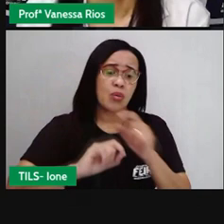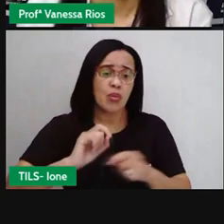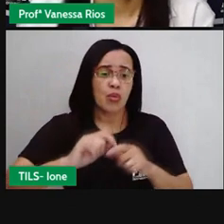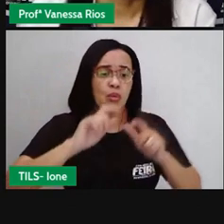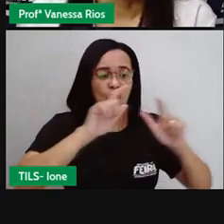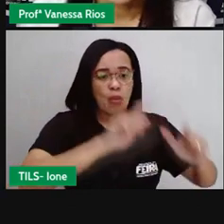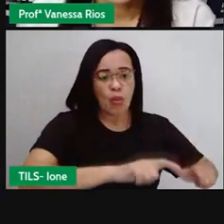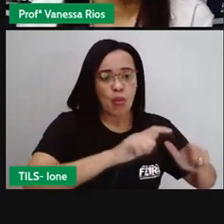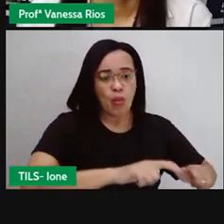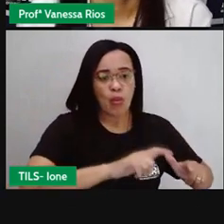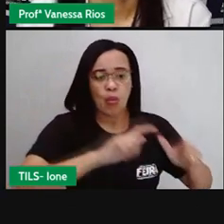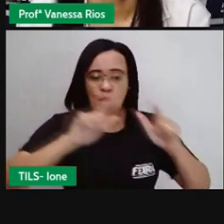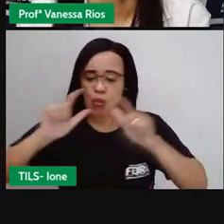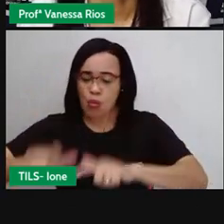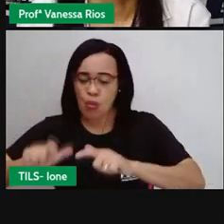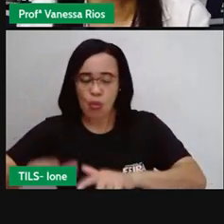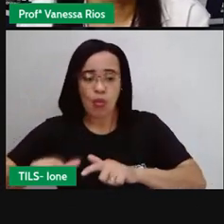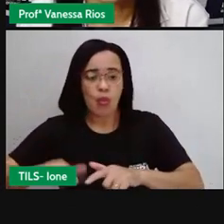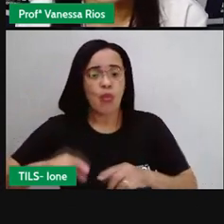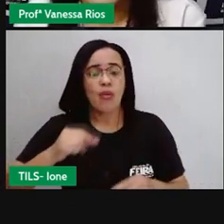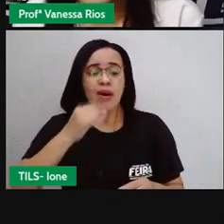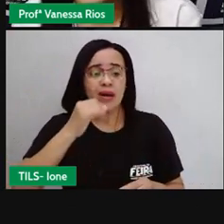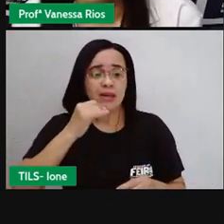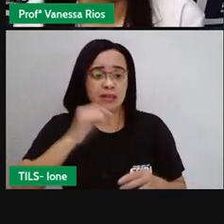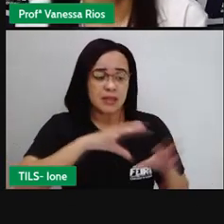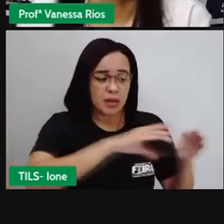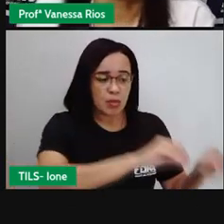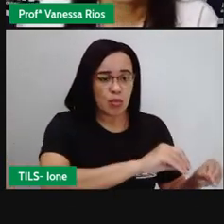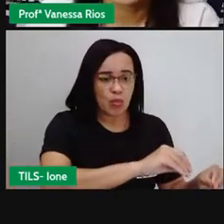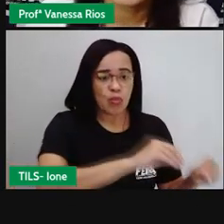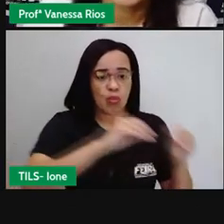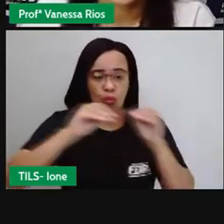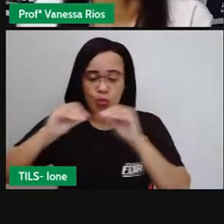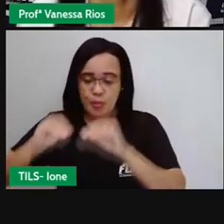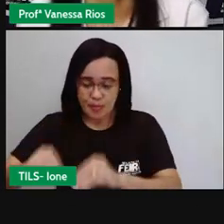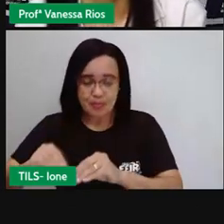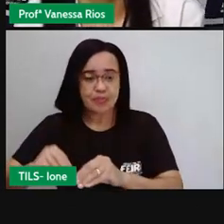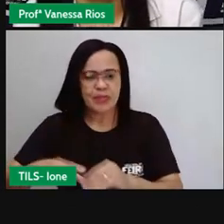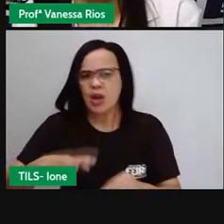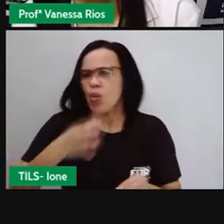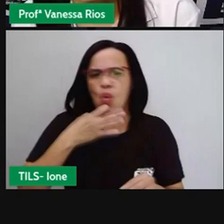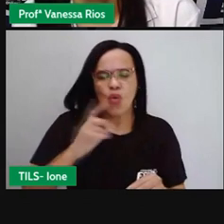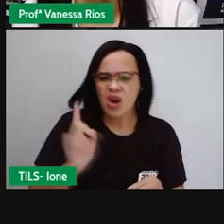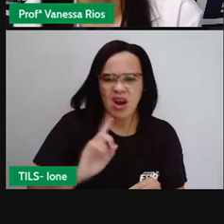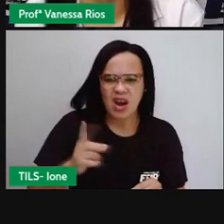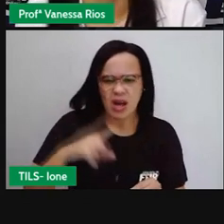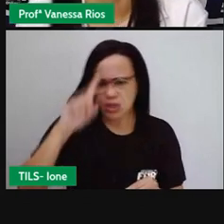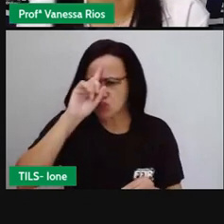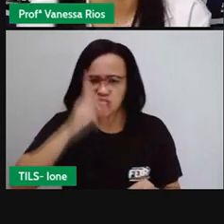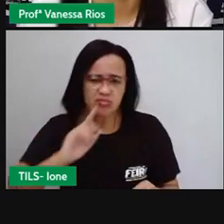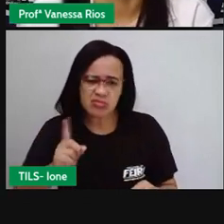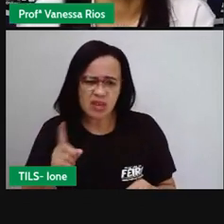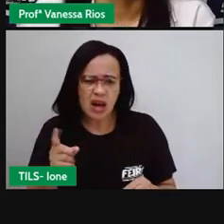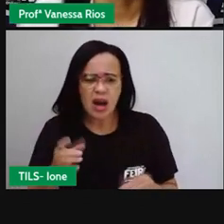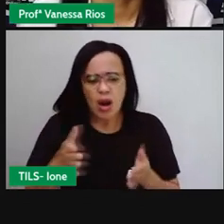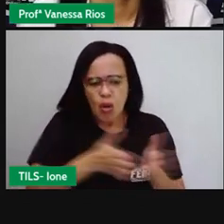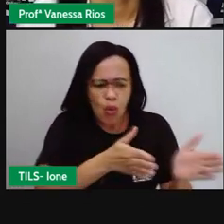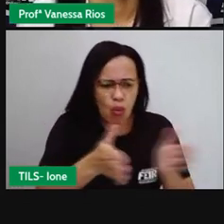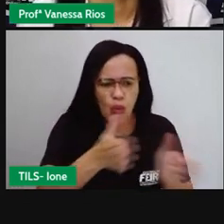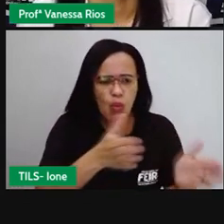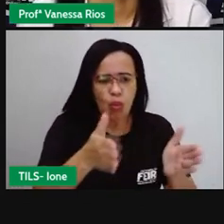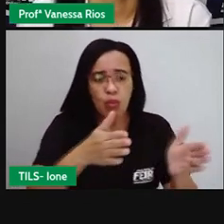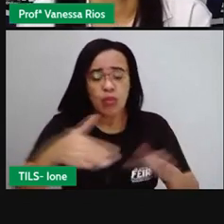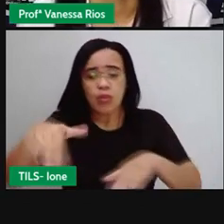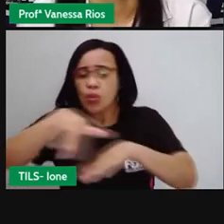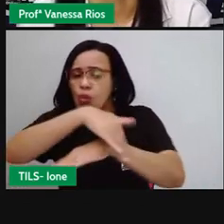ou para um lugar onde eu não tenho conhecimento, onde eu não sei por onde vai, por onde eu vou passar, por qual caminho, né? Eu